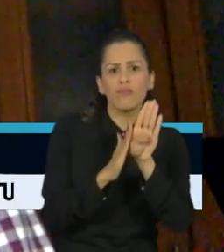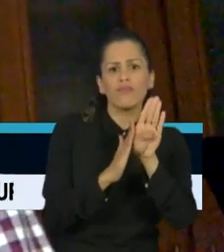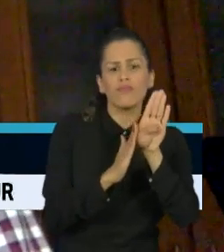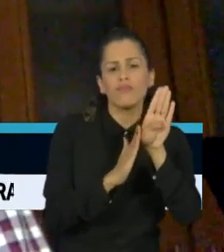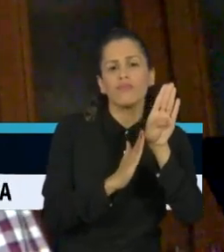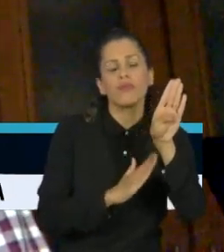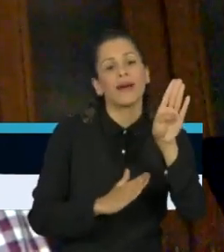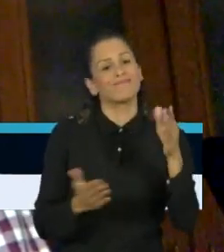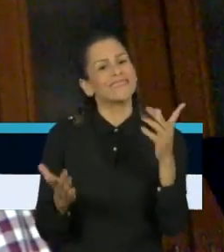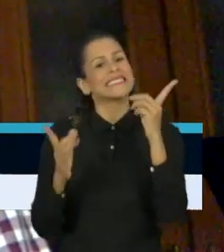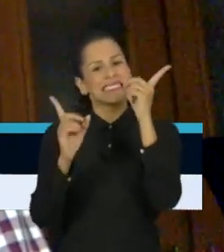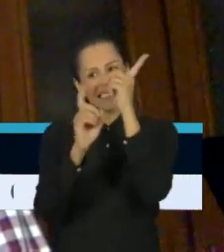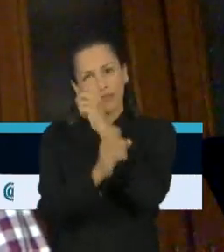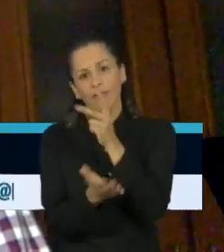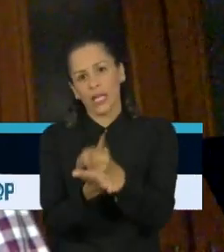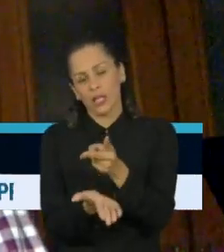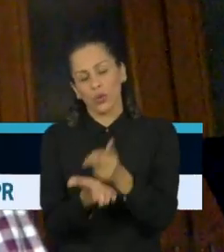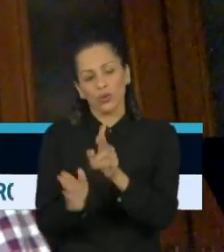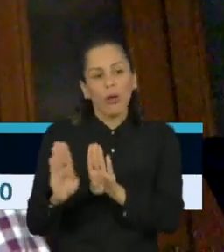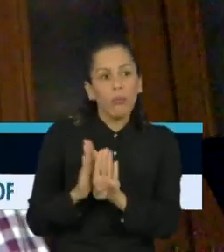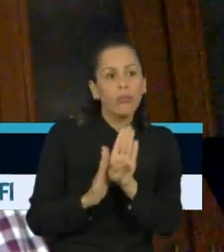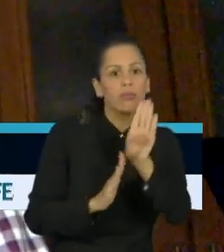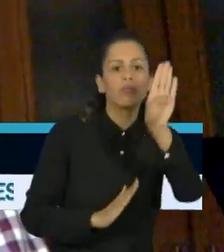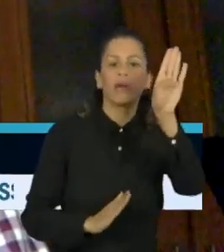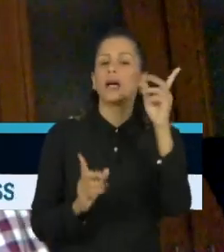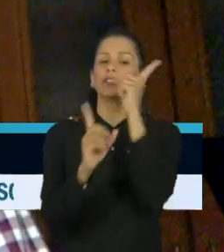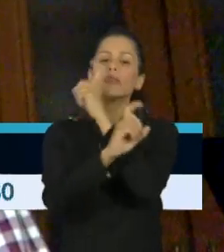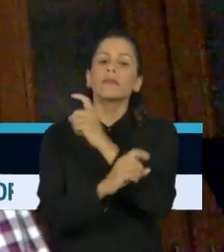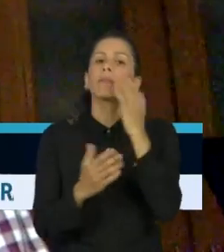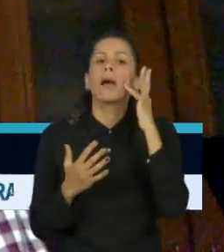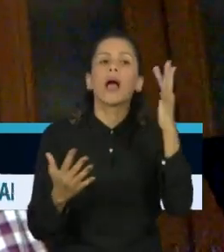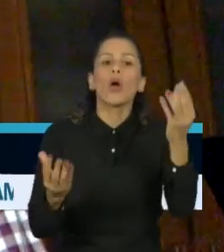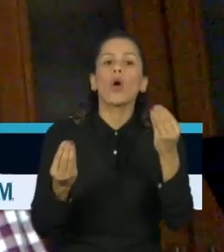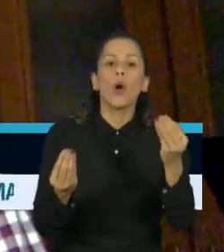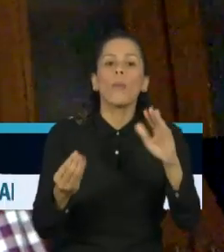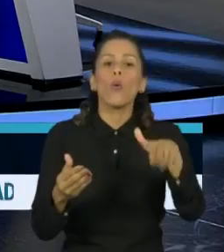muito difícil imaginar quando que isso vai acabar.